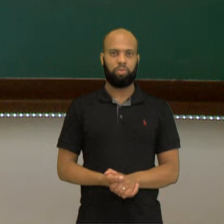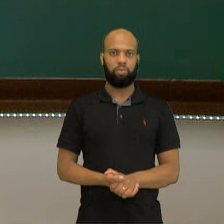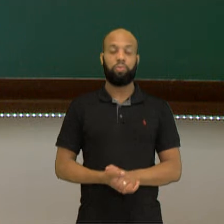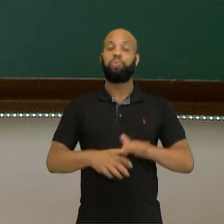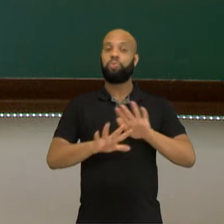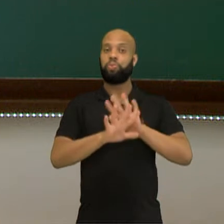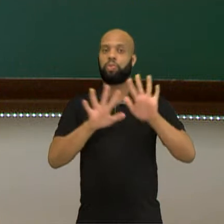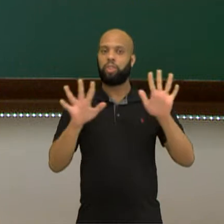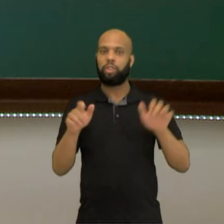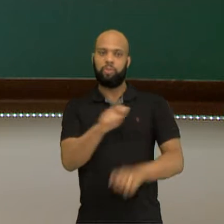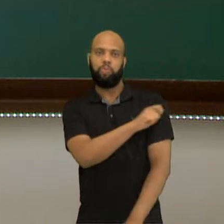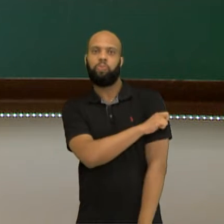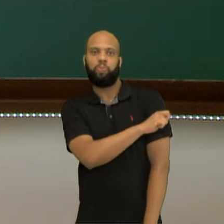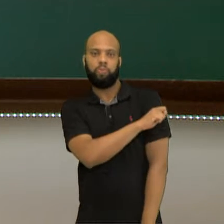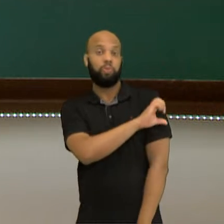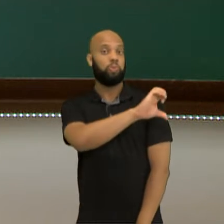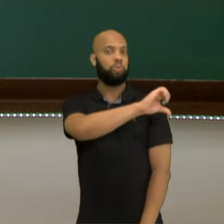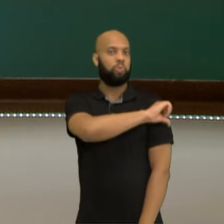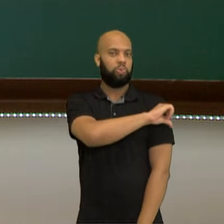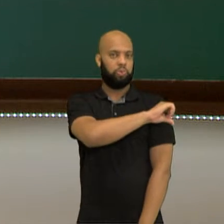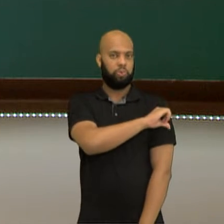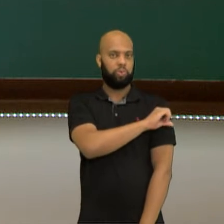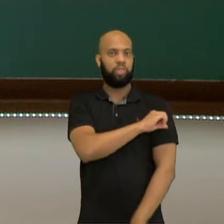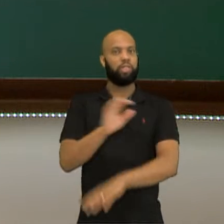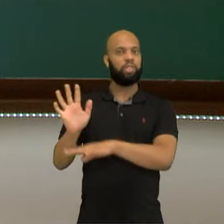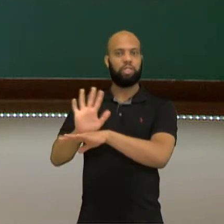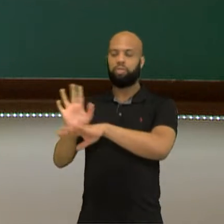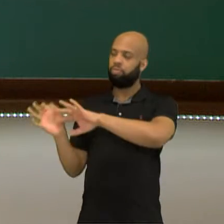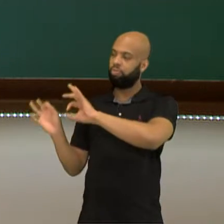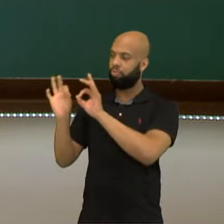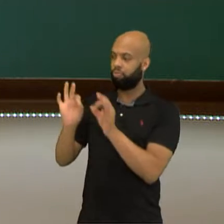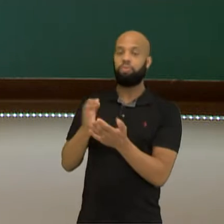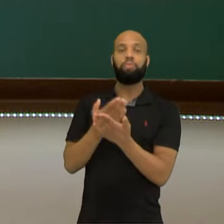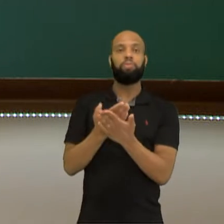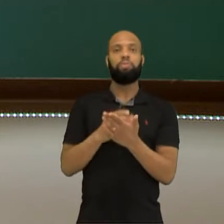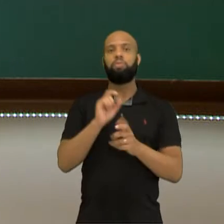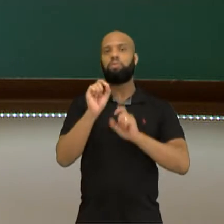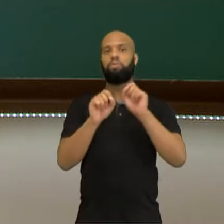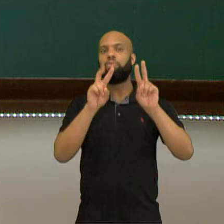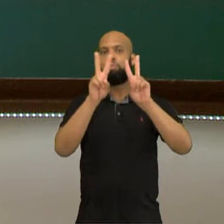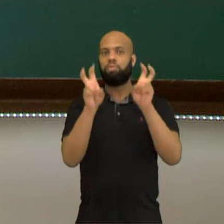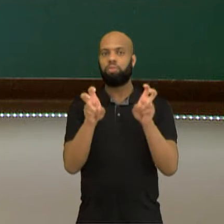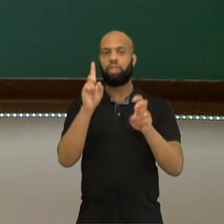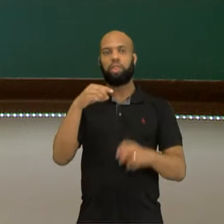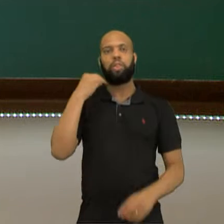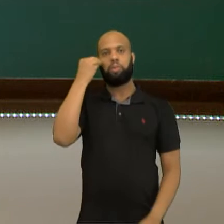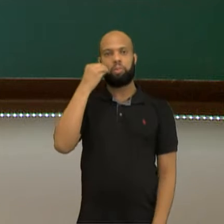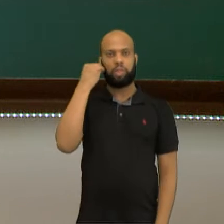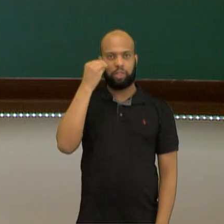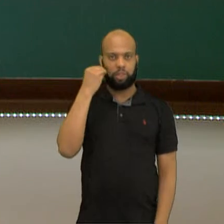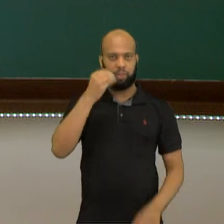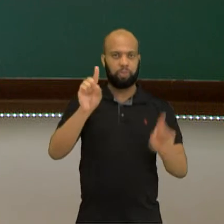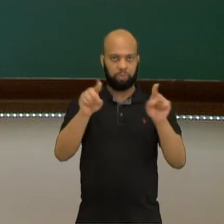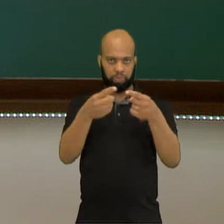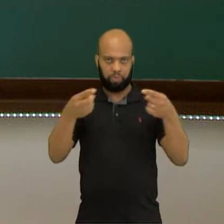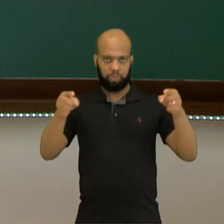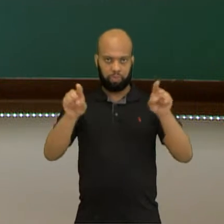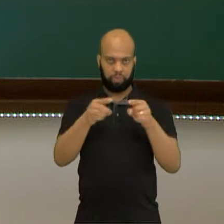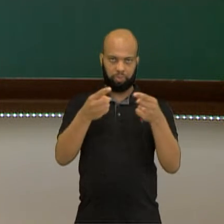Olá, estudantes do nono ano! Nesse vídeo nós iremos falar sobre experimentação musical.